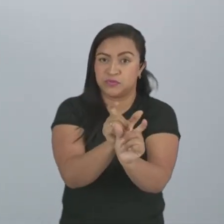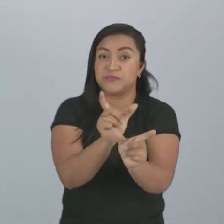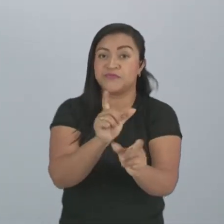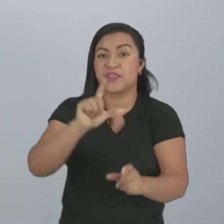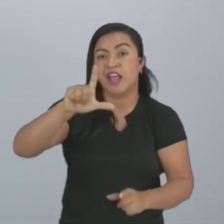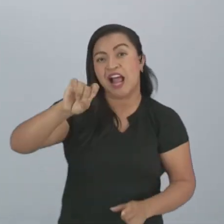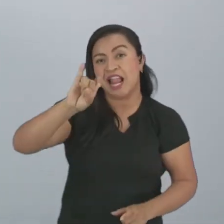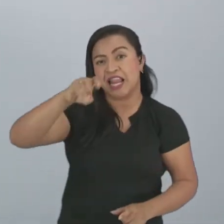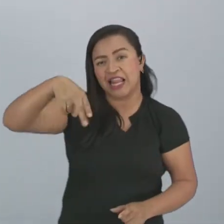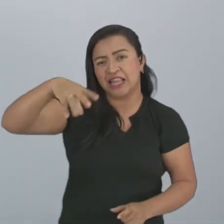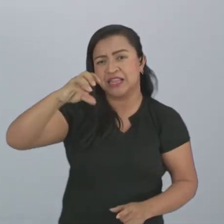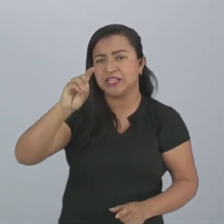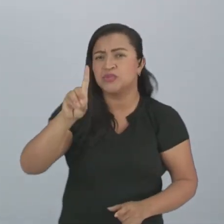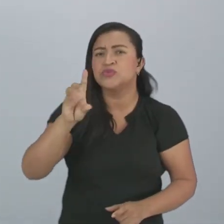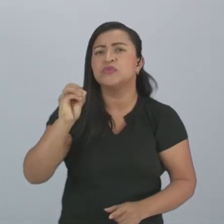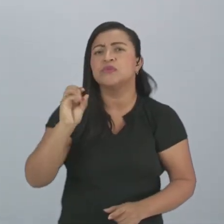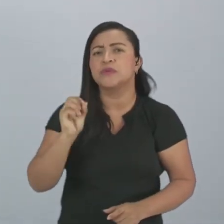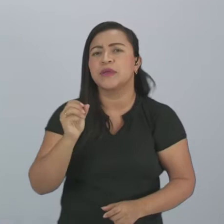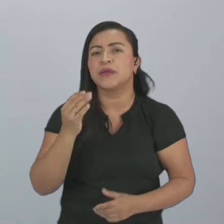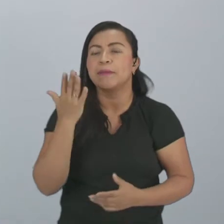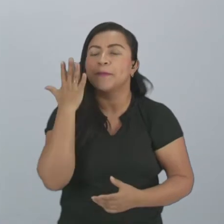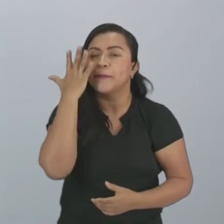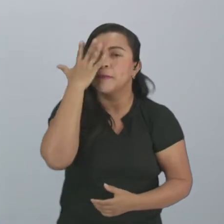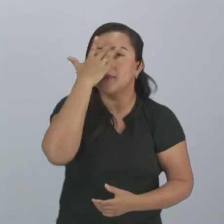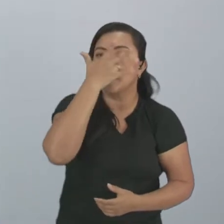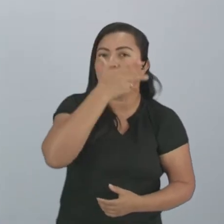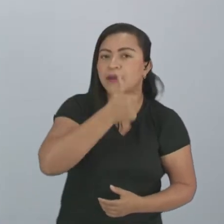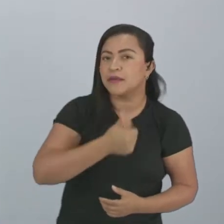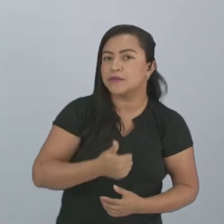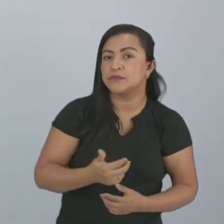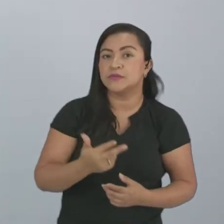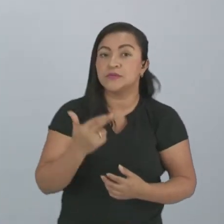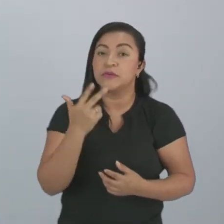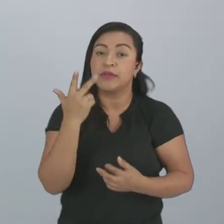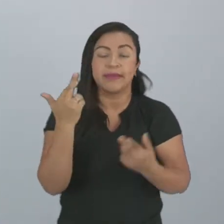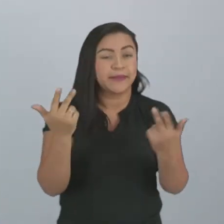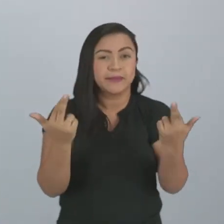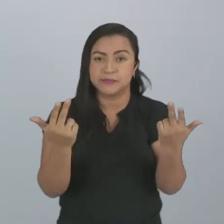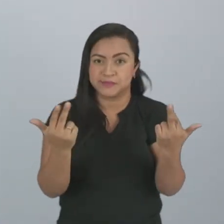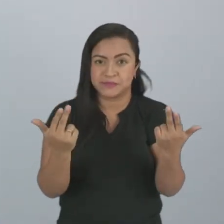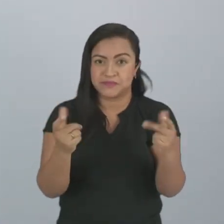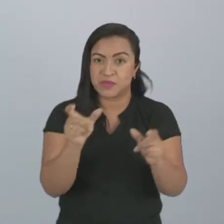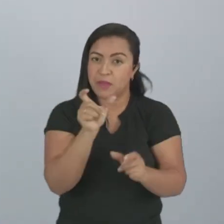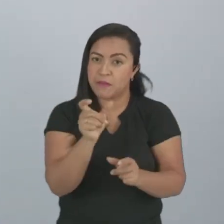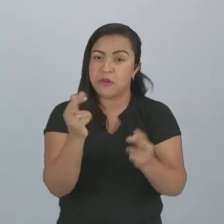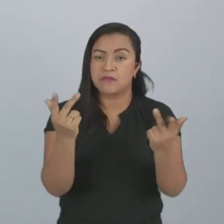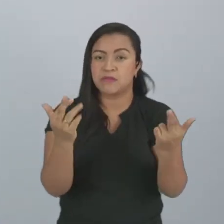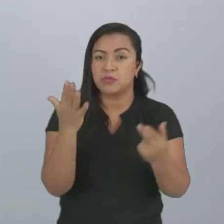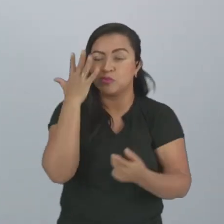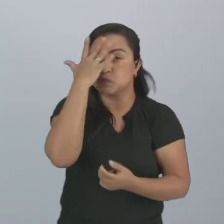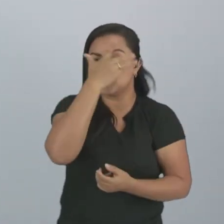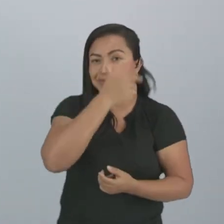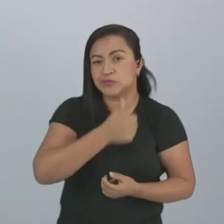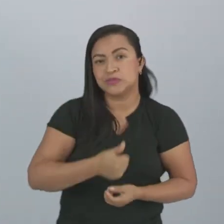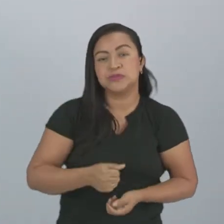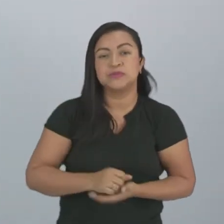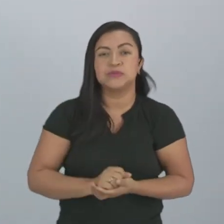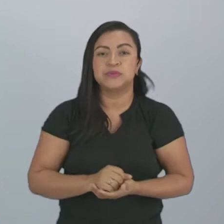é sinônimo? Belo. Que é a mesma coisa. Tá? Bonito, belo.